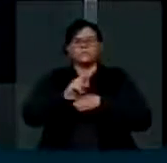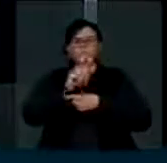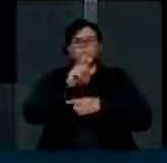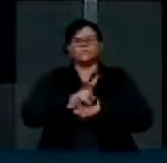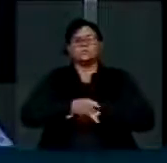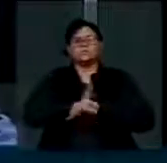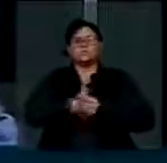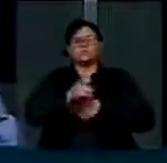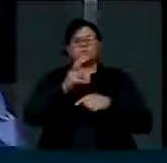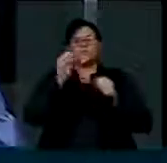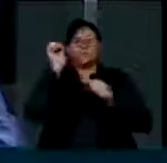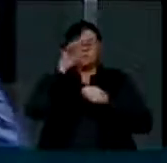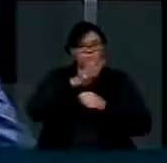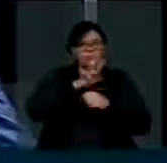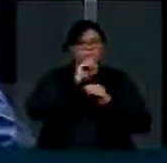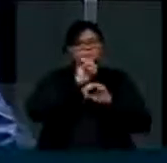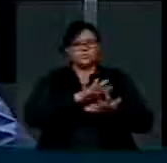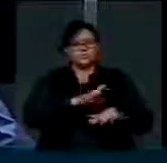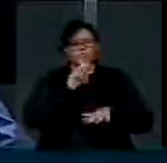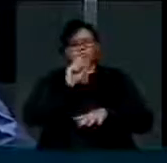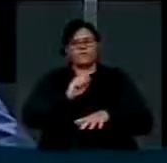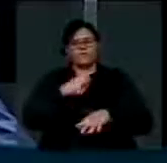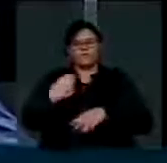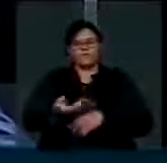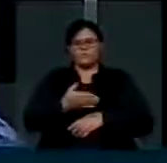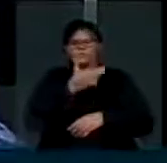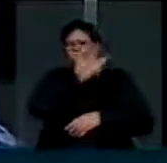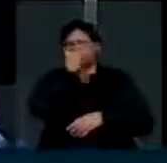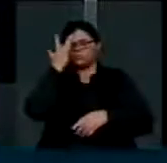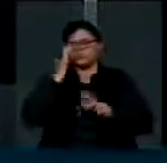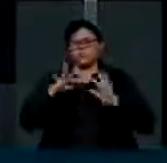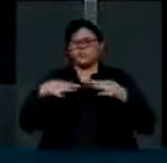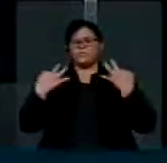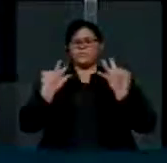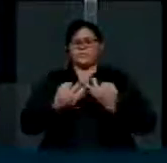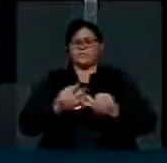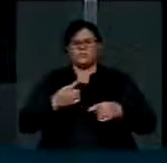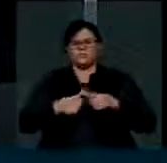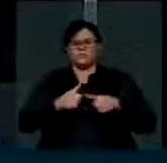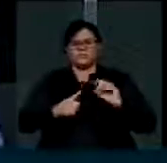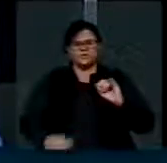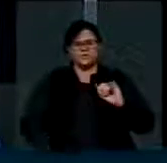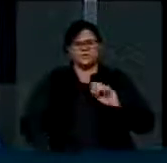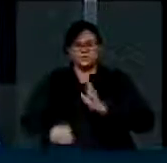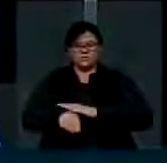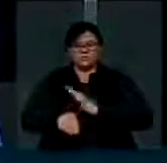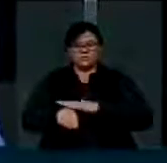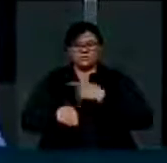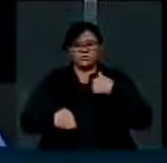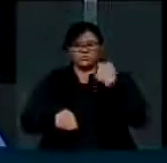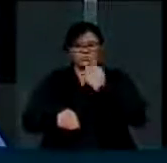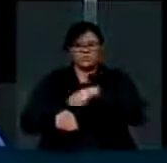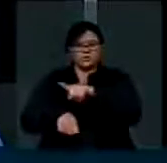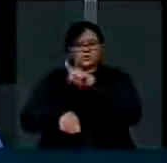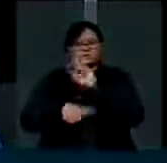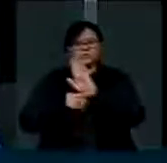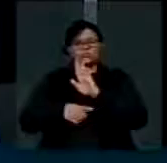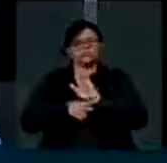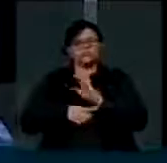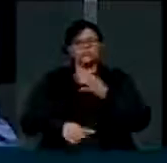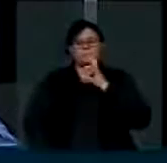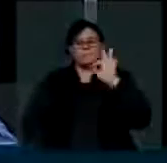e iluminar e dar força aos desabrigados, porque, depender desse desgoverno que toma conta do Estado de Sergipe,